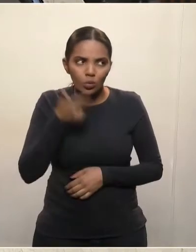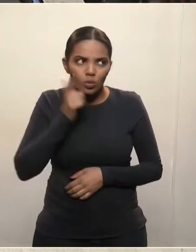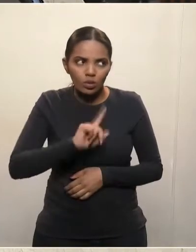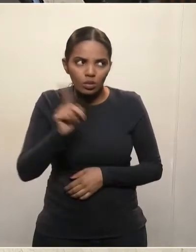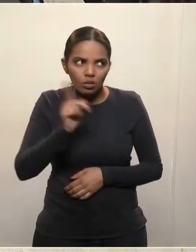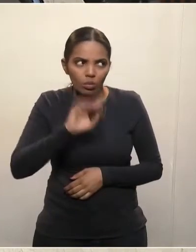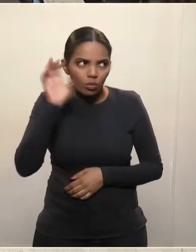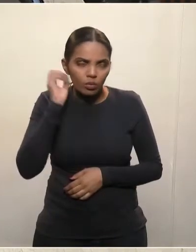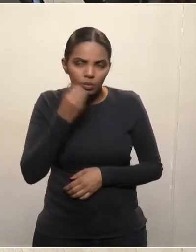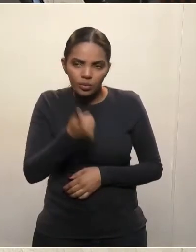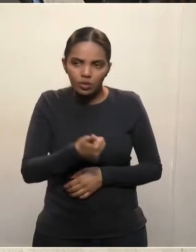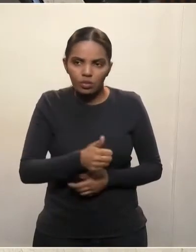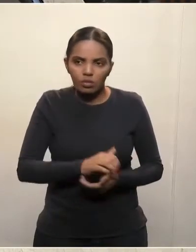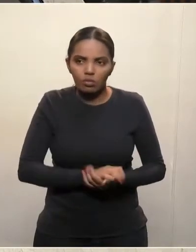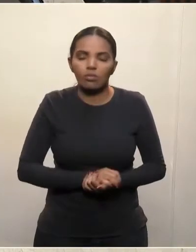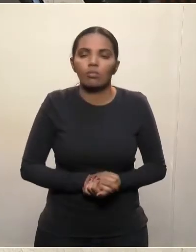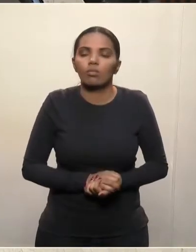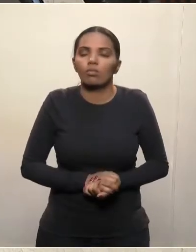qualidade.